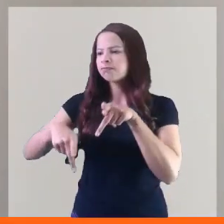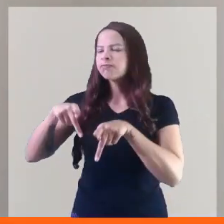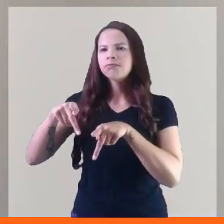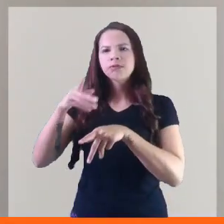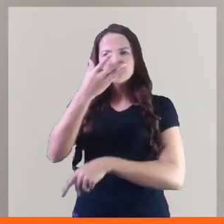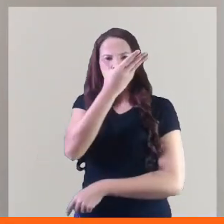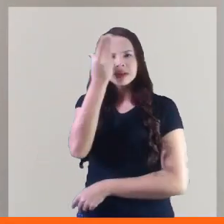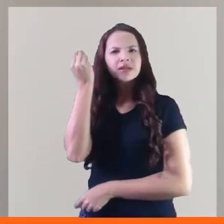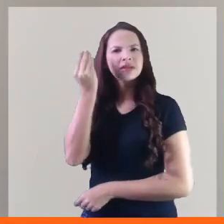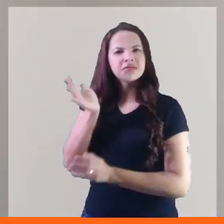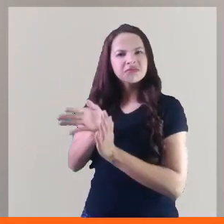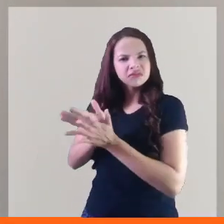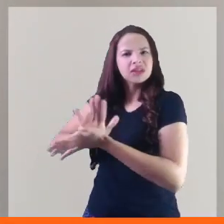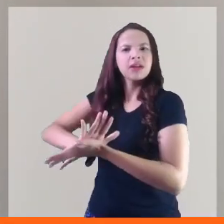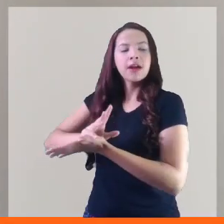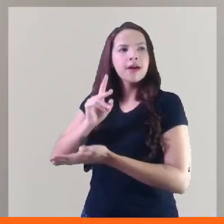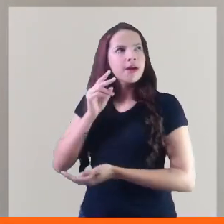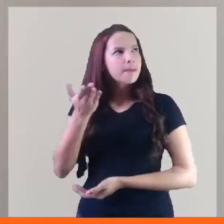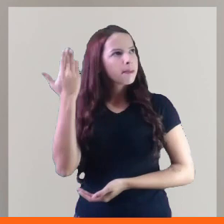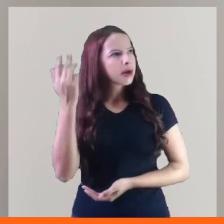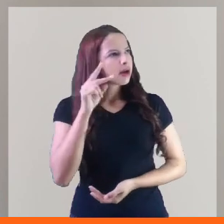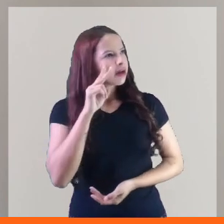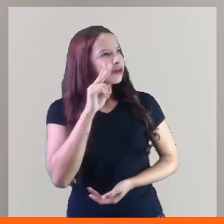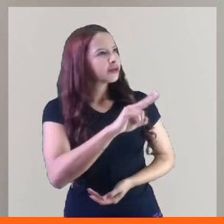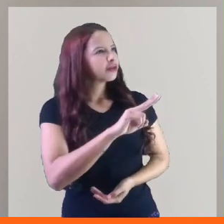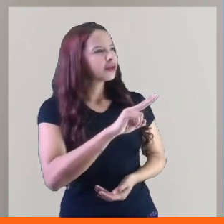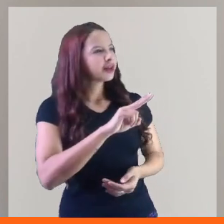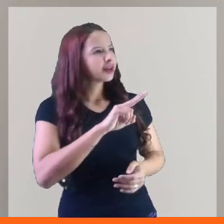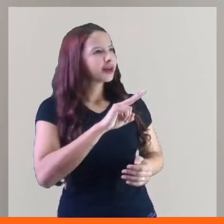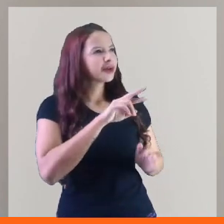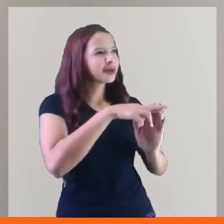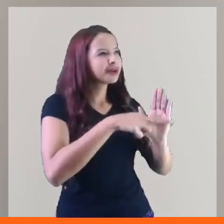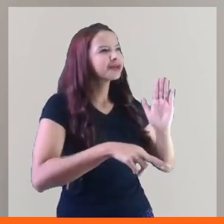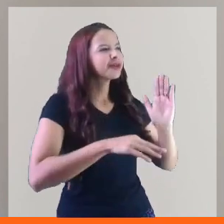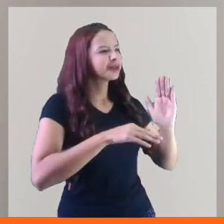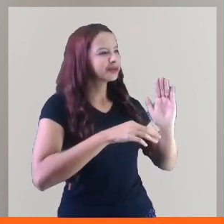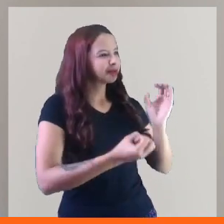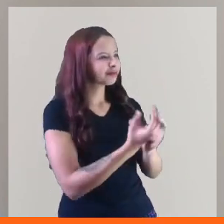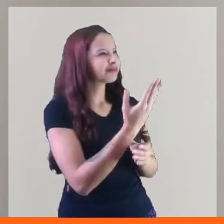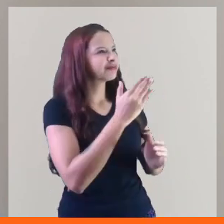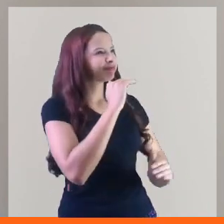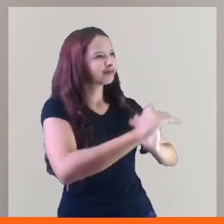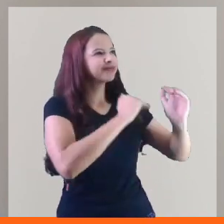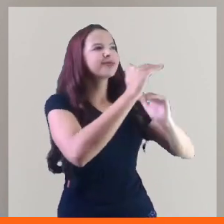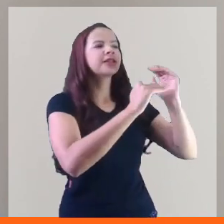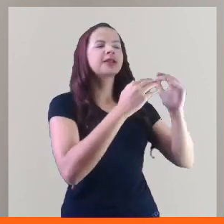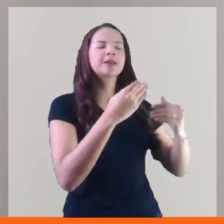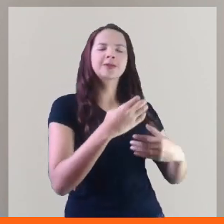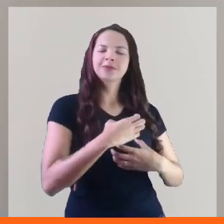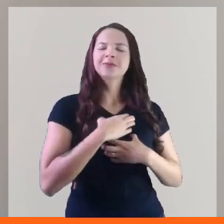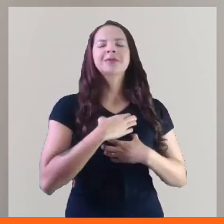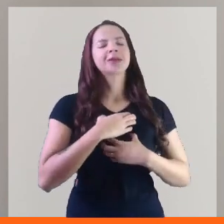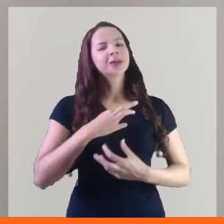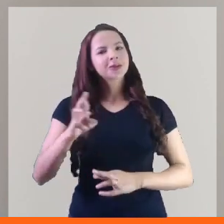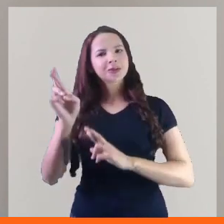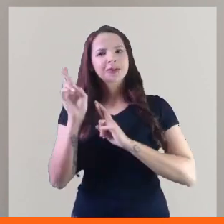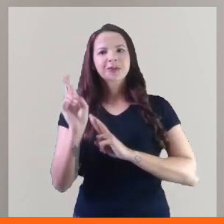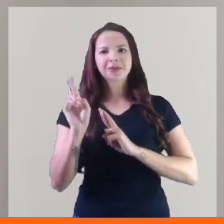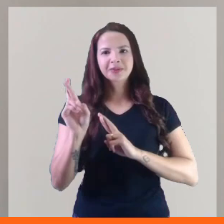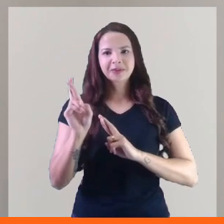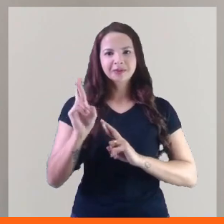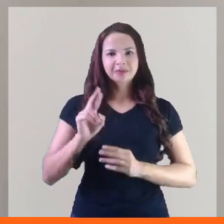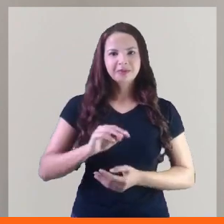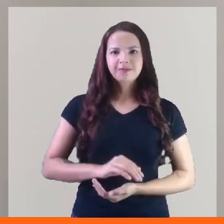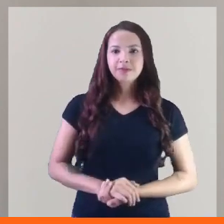gente, que viu no nascimento da Universidade Federal do Recôncavo da Bahia, a esperança que esse povo